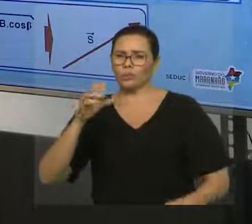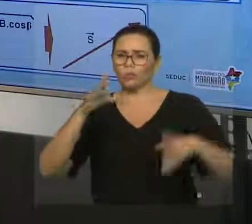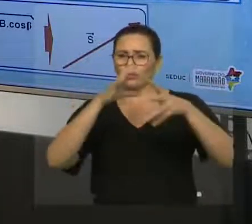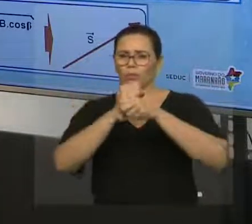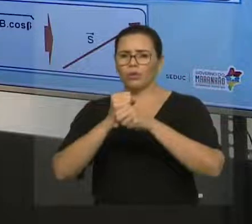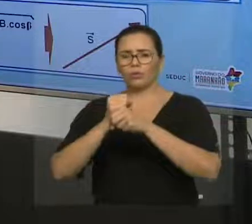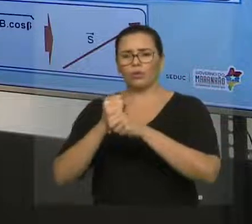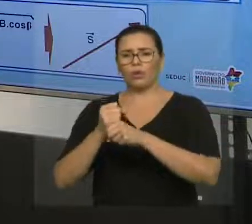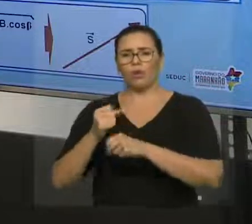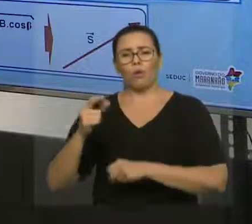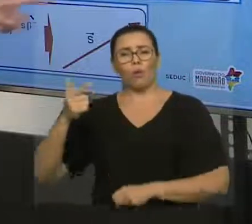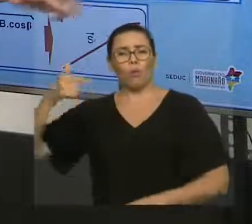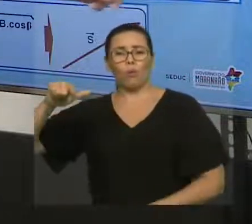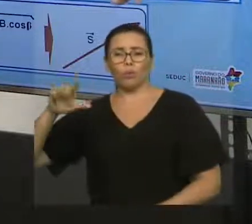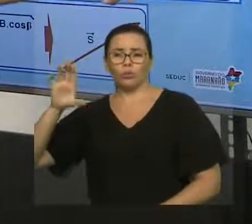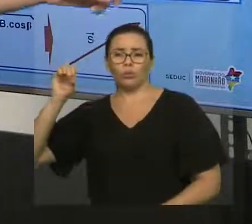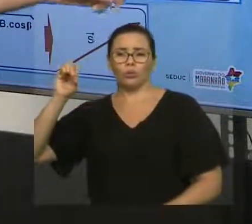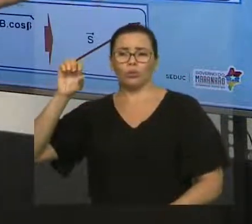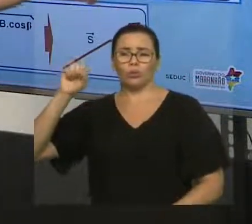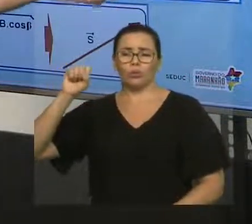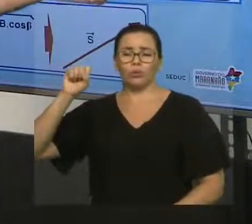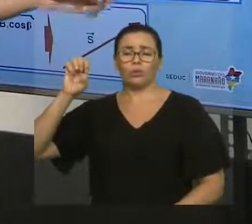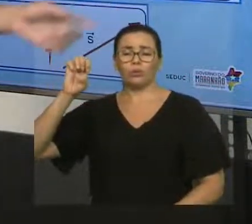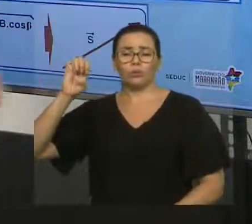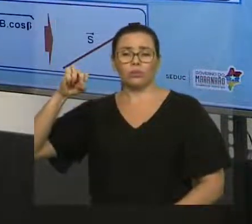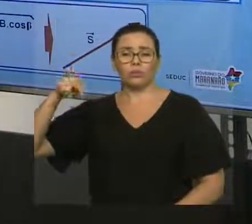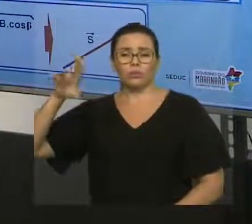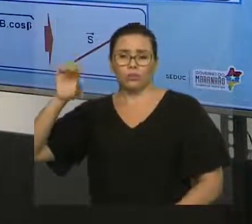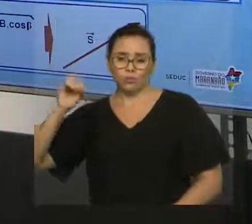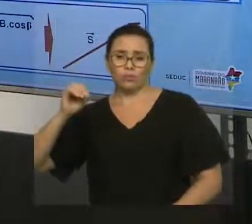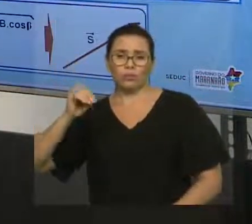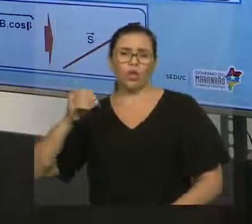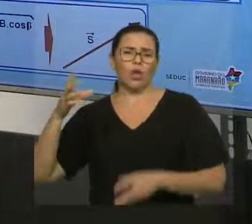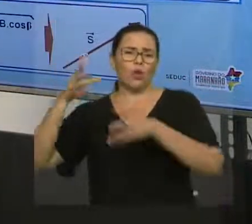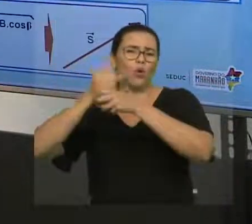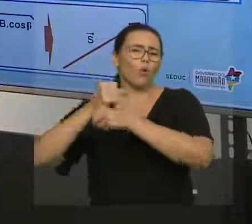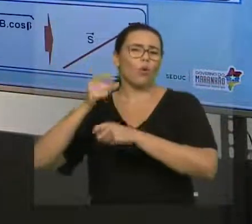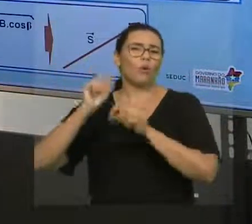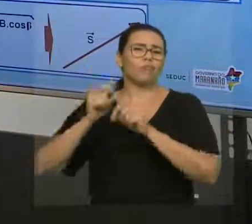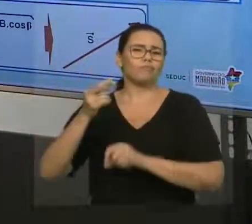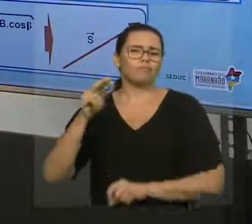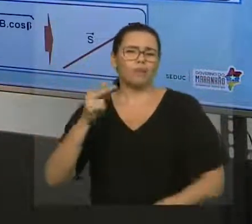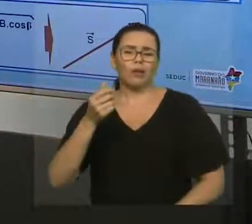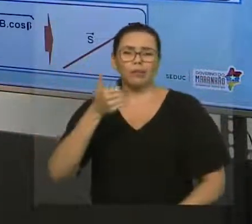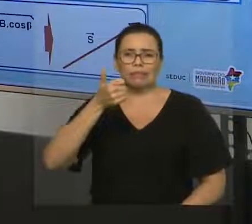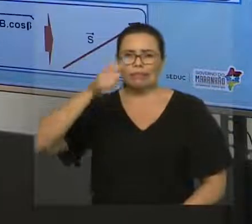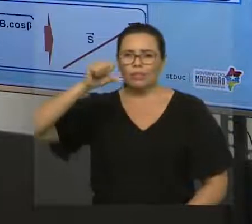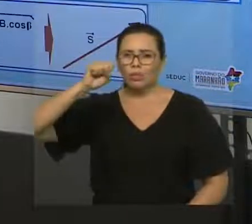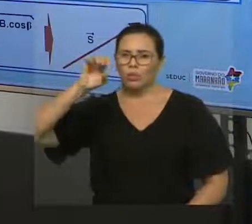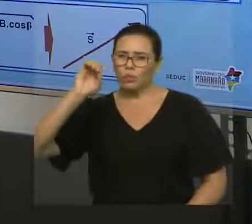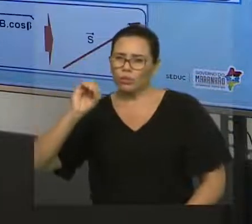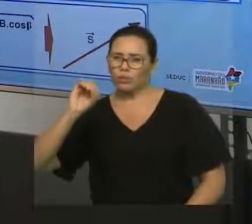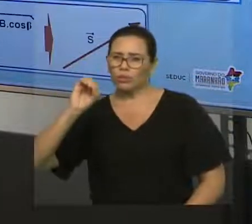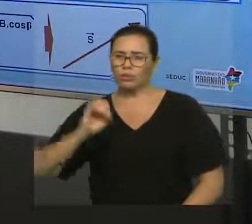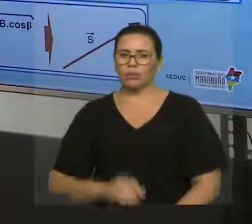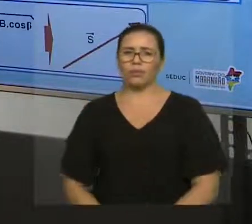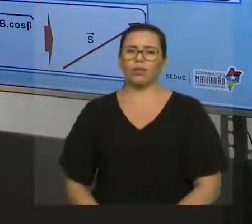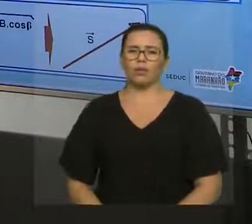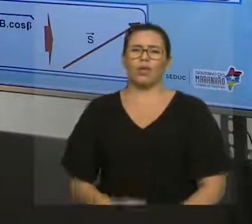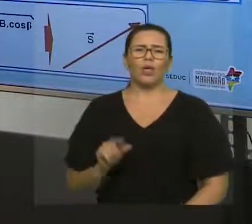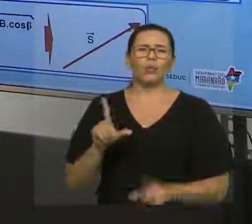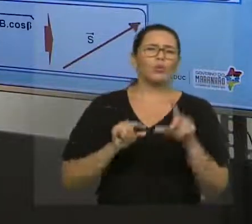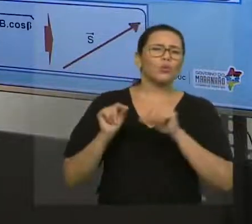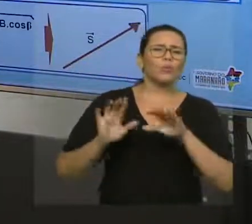quer dizer que se eu pegar esse cara aqui, eu tenho o mesmo cosseno, só que troco o sinal. Ao invés de ser menos, ele vai passar a ser a ser mais. Então, quem seria?